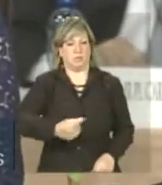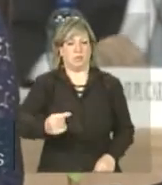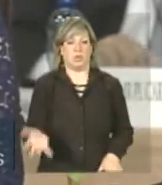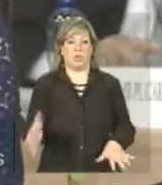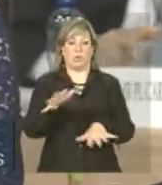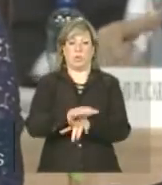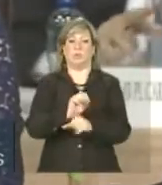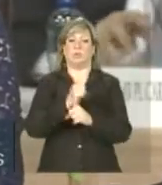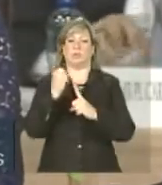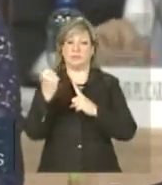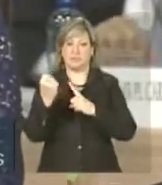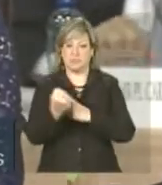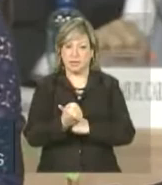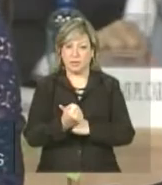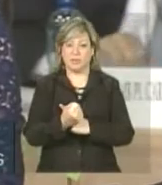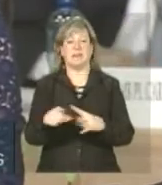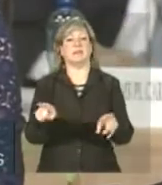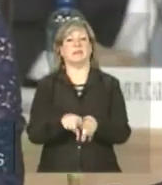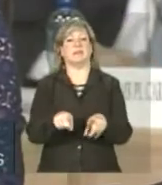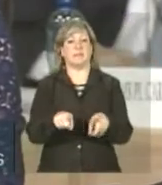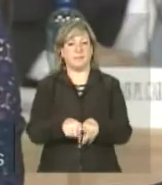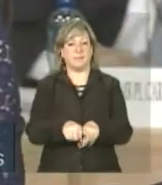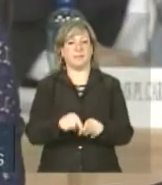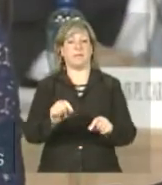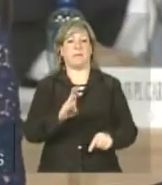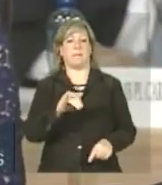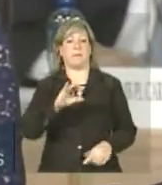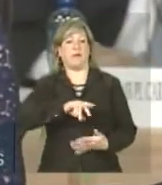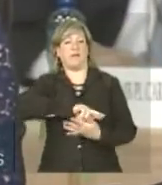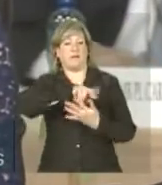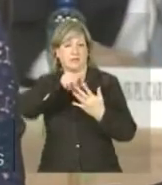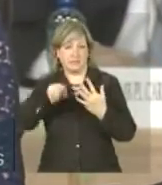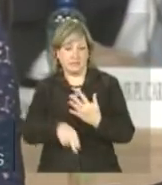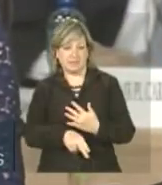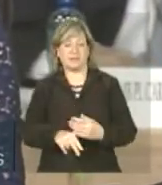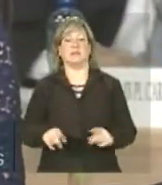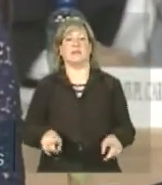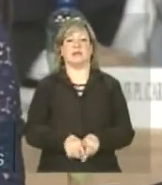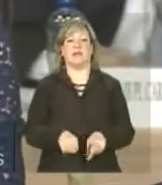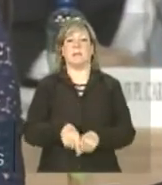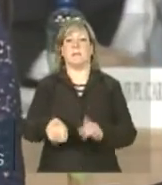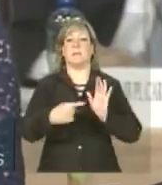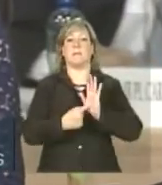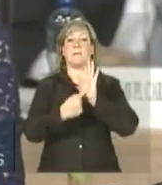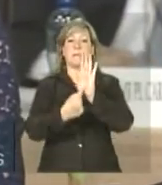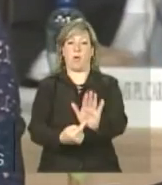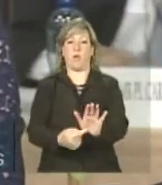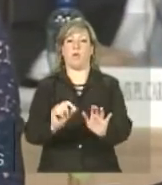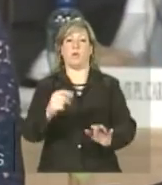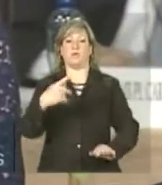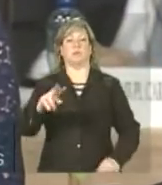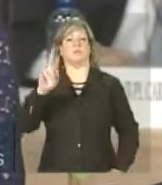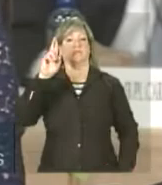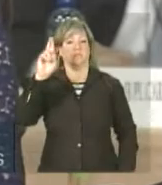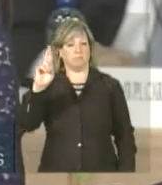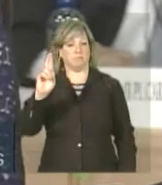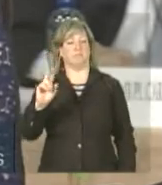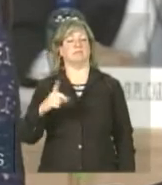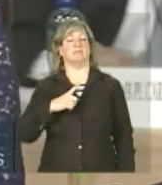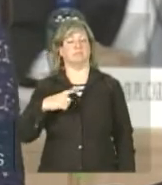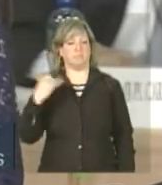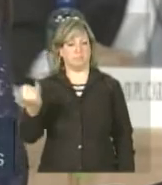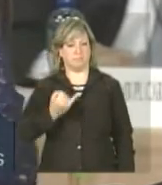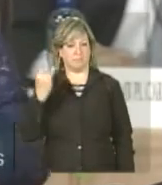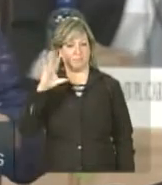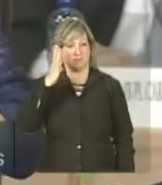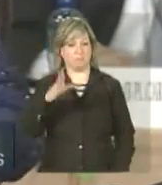inclusão social e com a biodiversidade, também mostrem o seu papel essencial